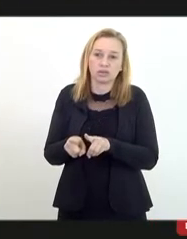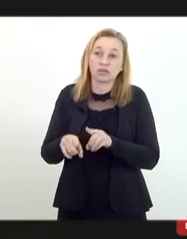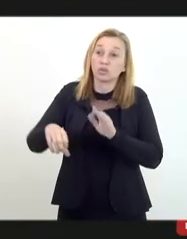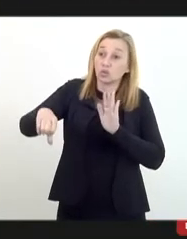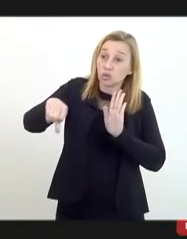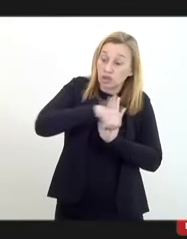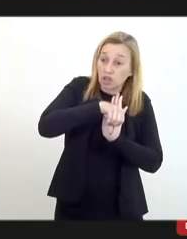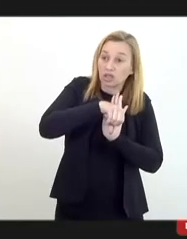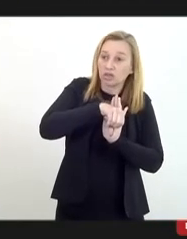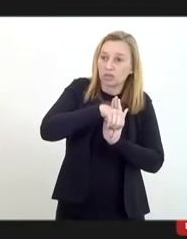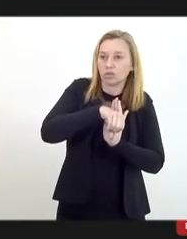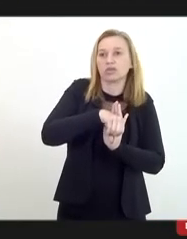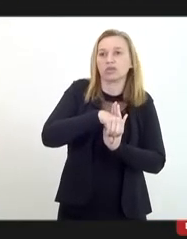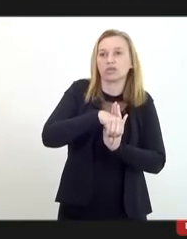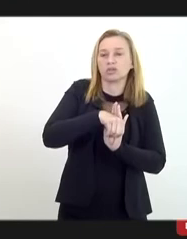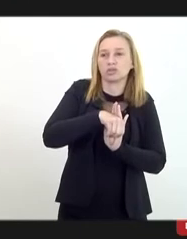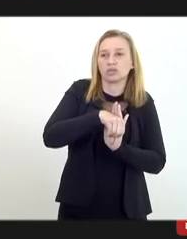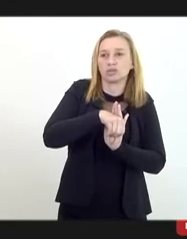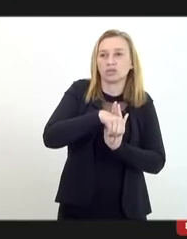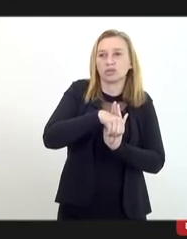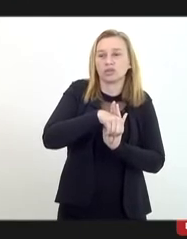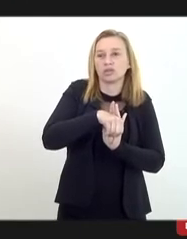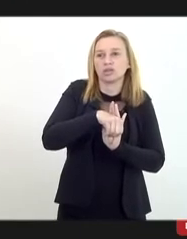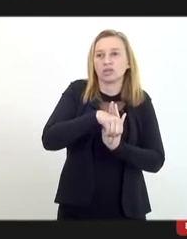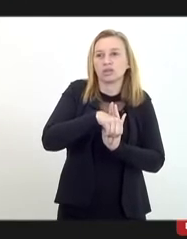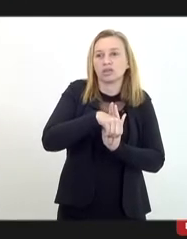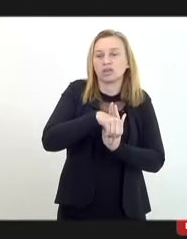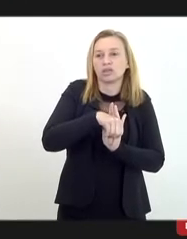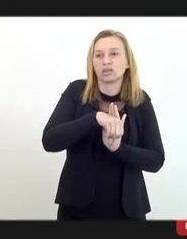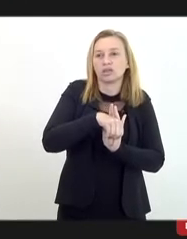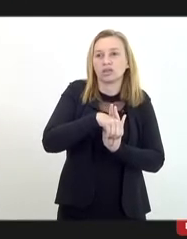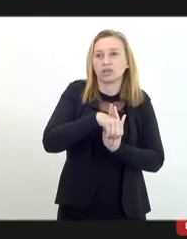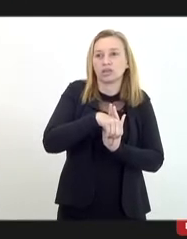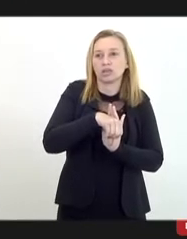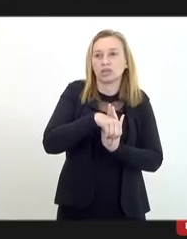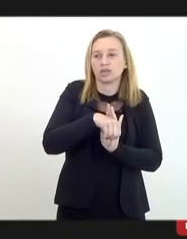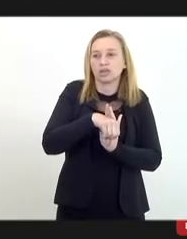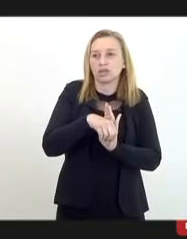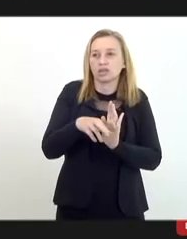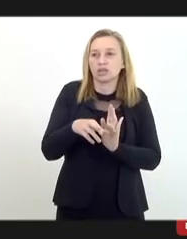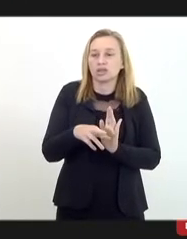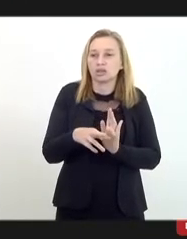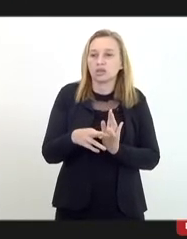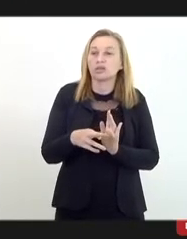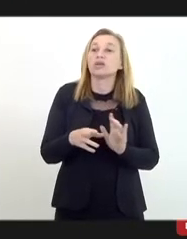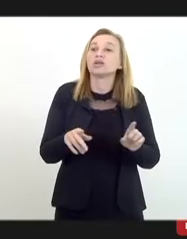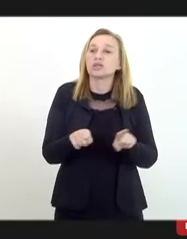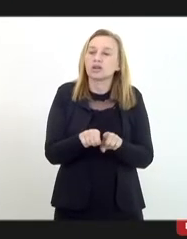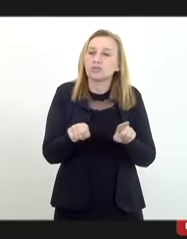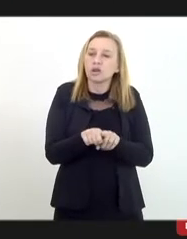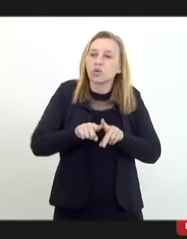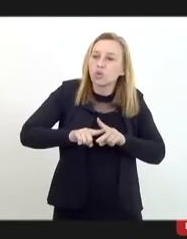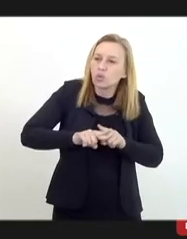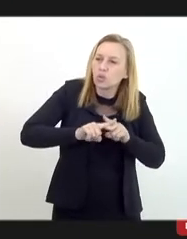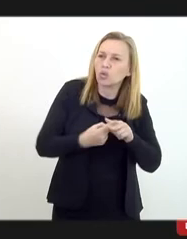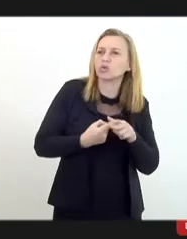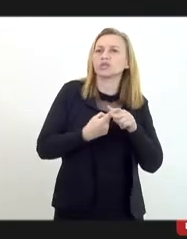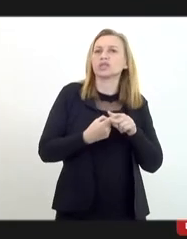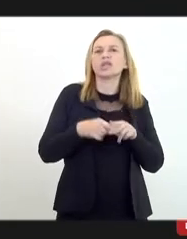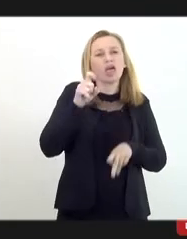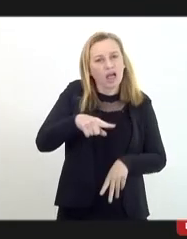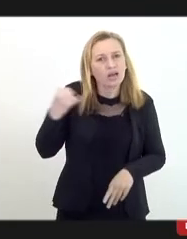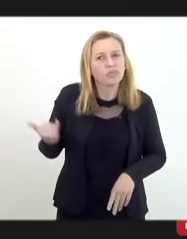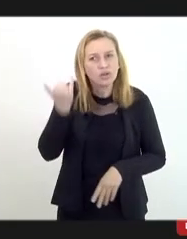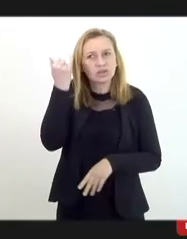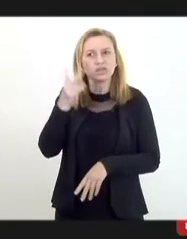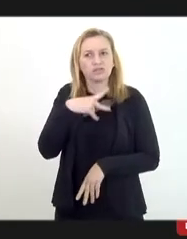também para acolher, para buscar uma reparação, é muito importante